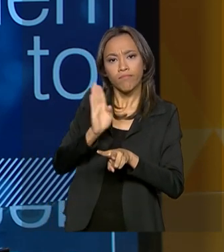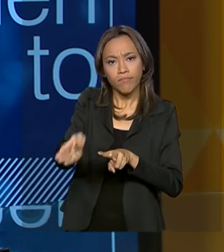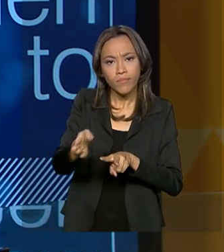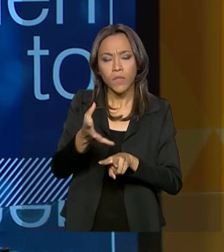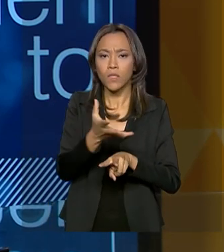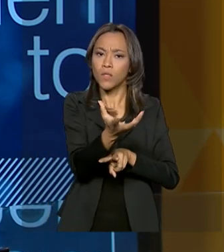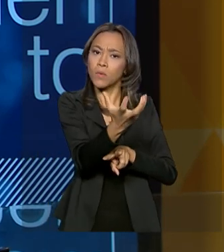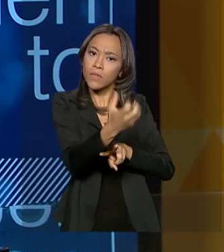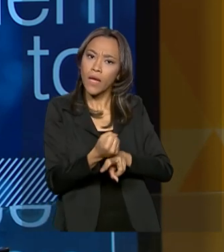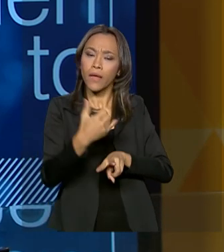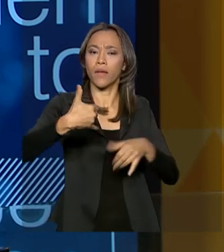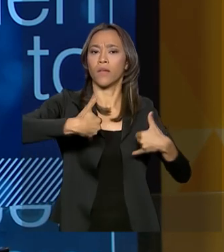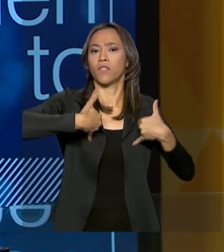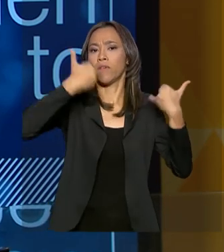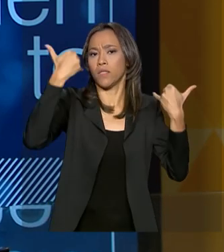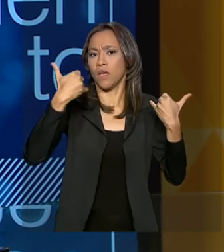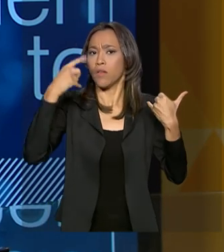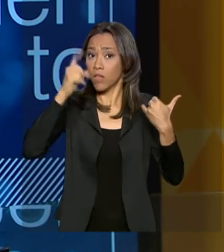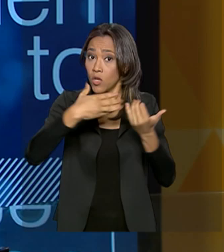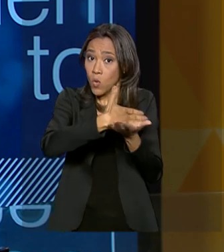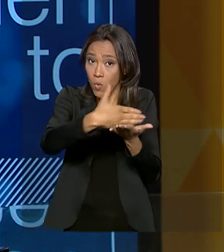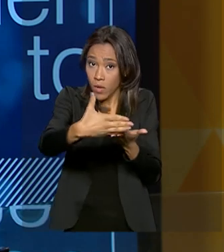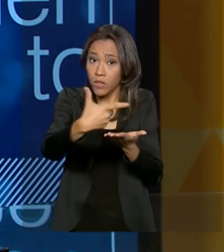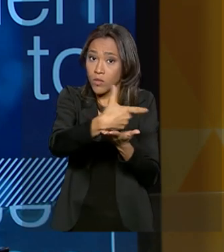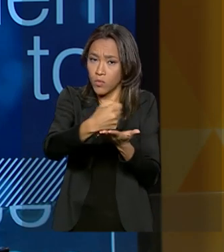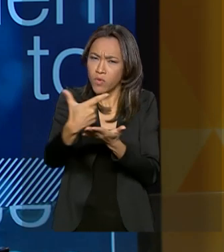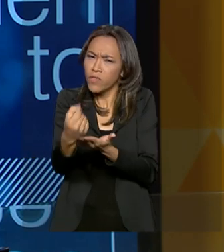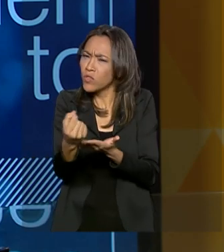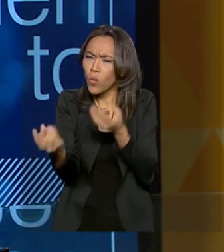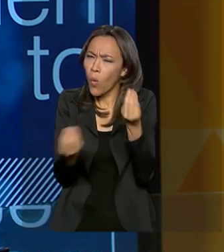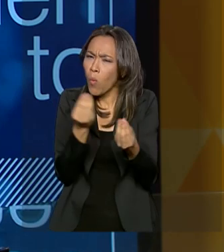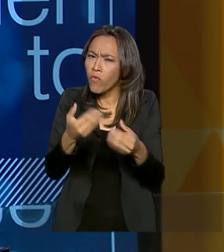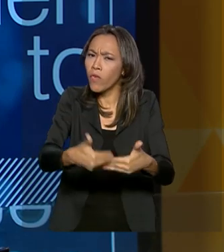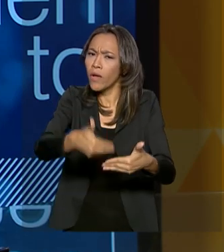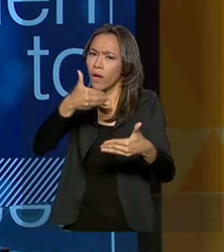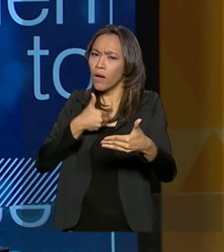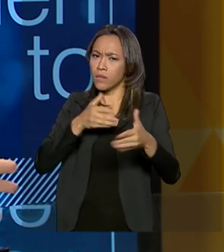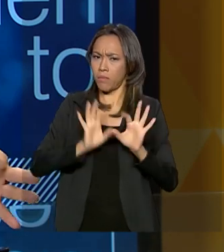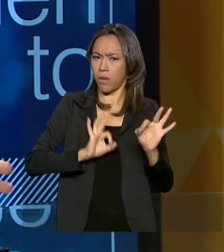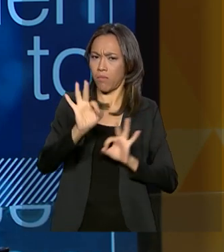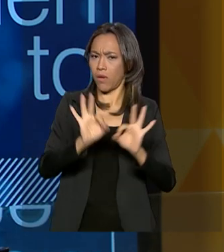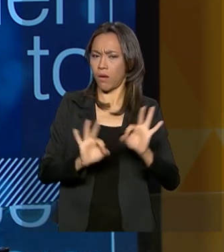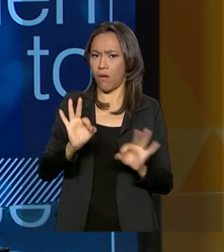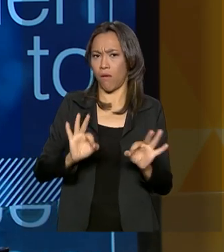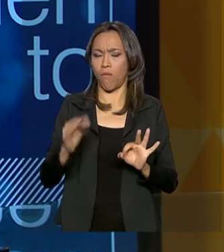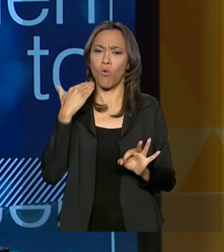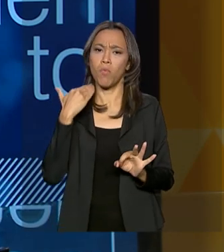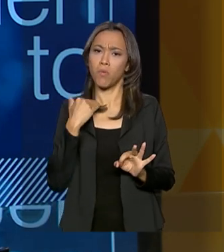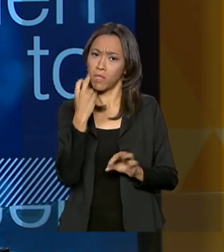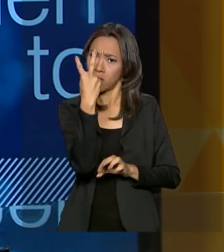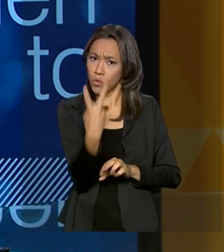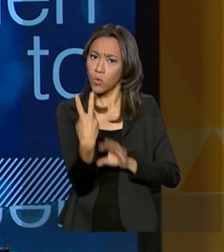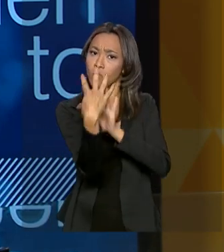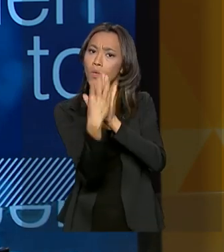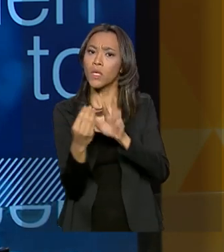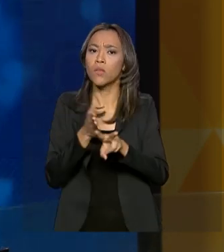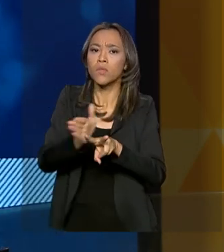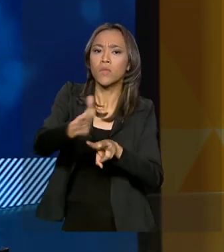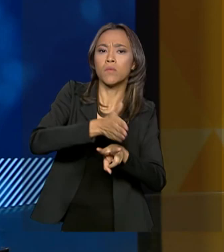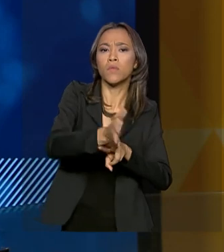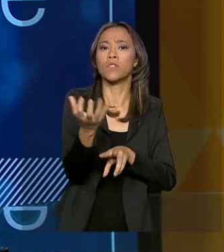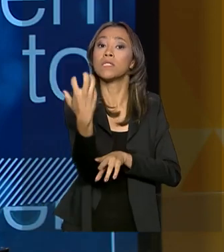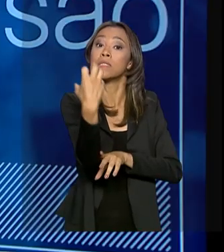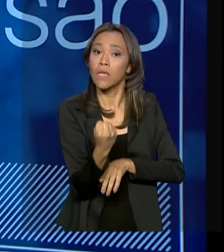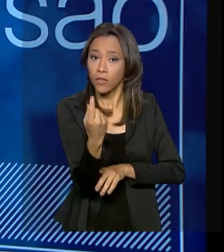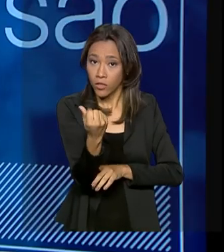aniversário, que vale a partir de 2020. Como é que foi a preparação do banco para essas duas novas modalidades de saque,